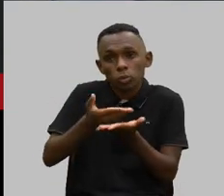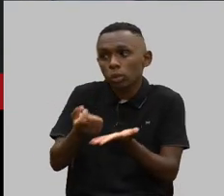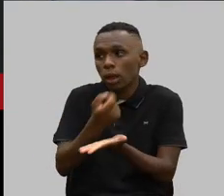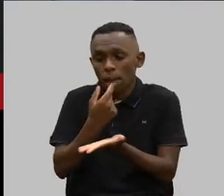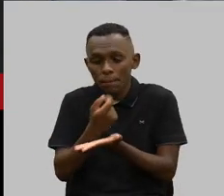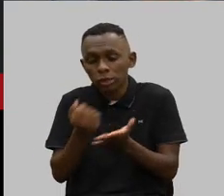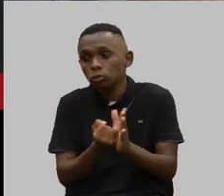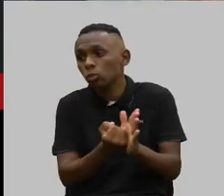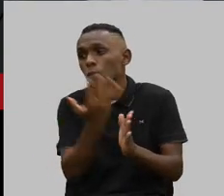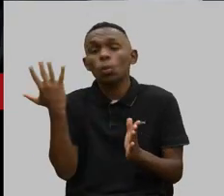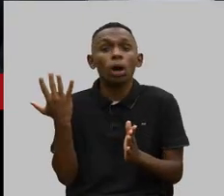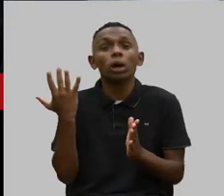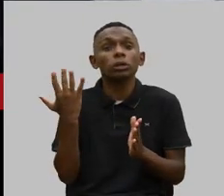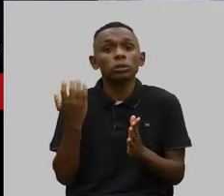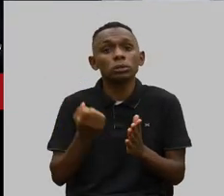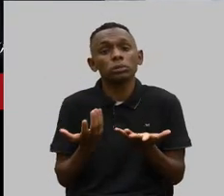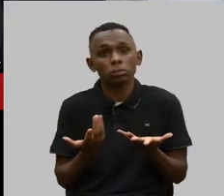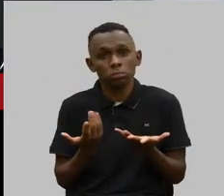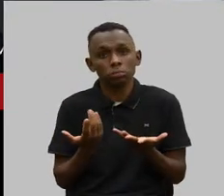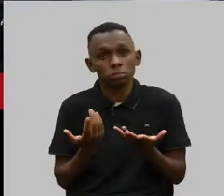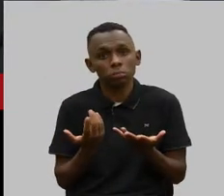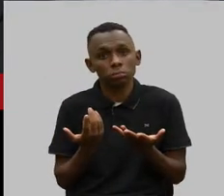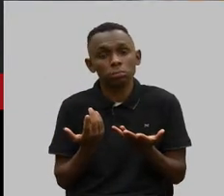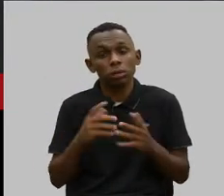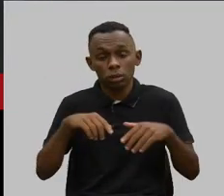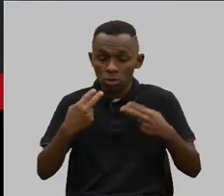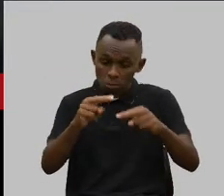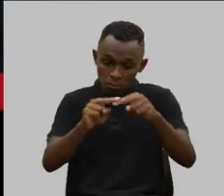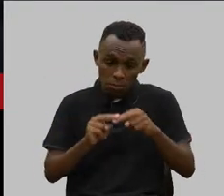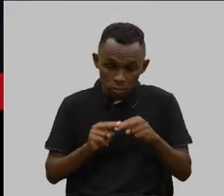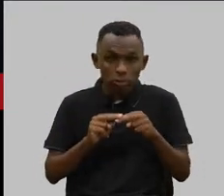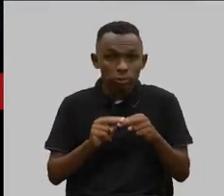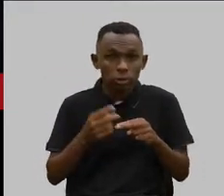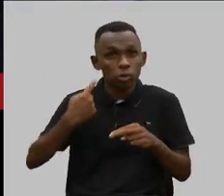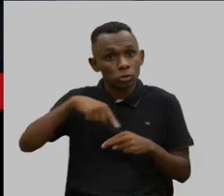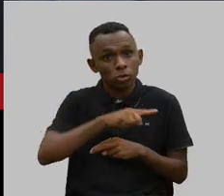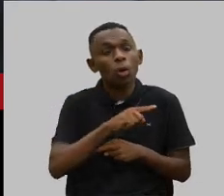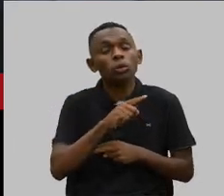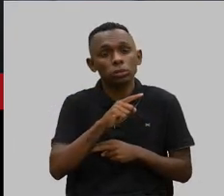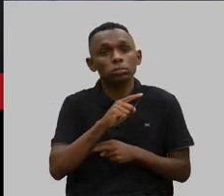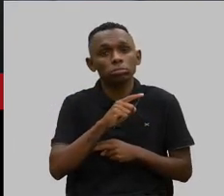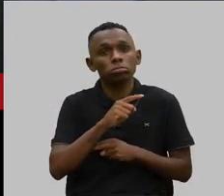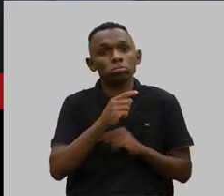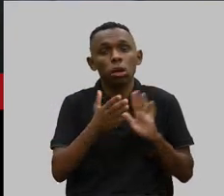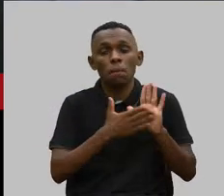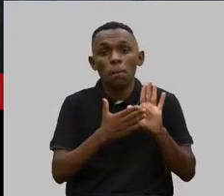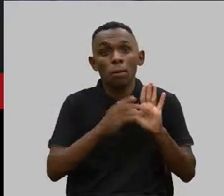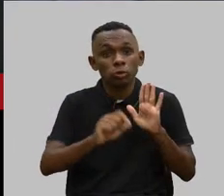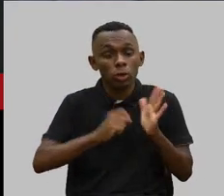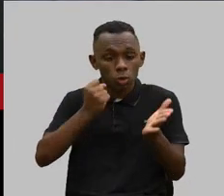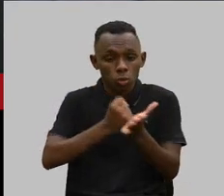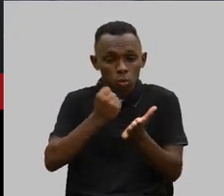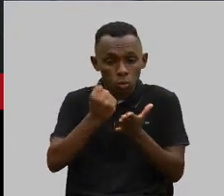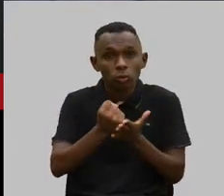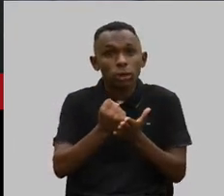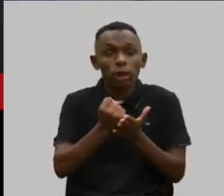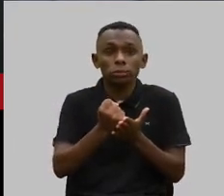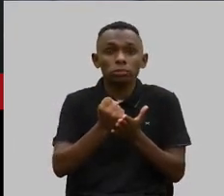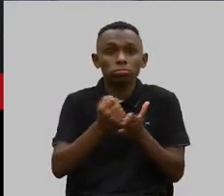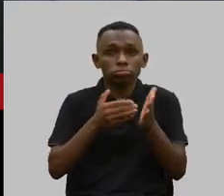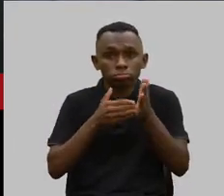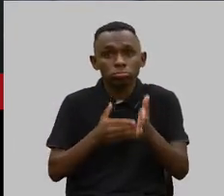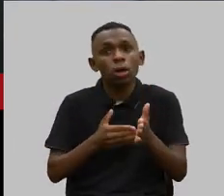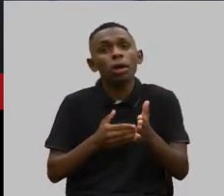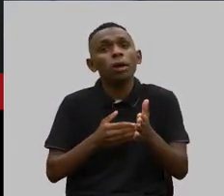atendimentos, quantas internações? Então, por isso é que nós pregamos que o contrato seja cativo para nos garantir